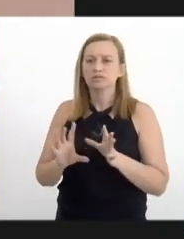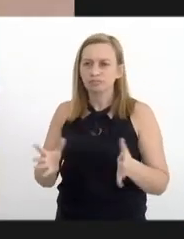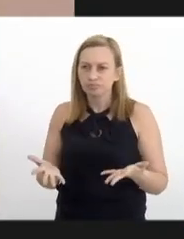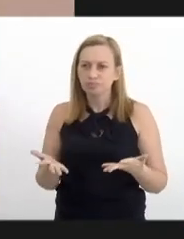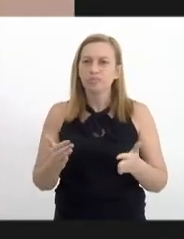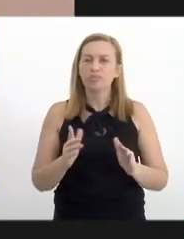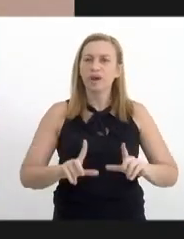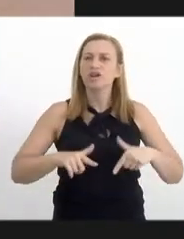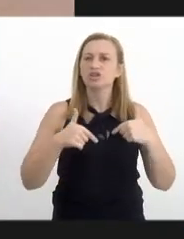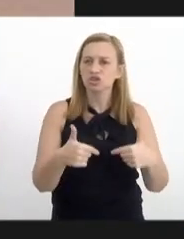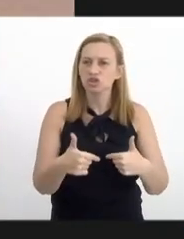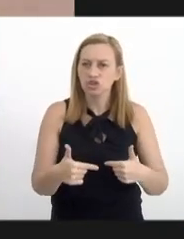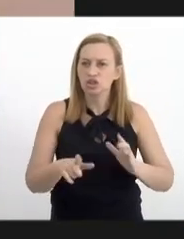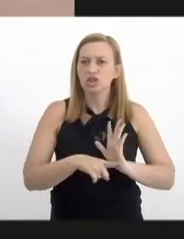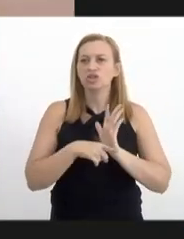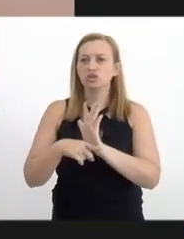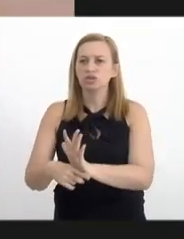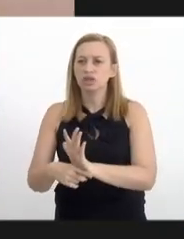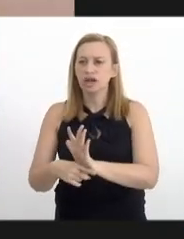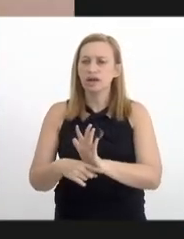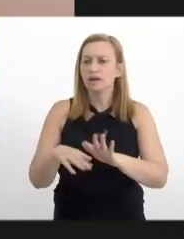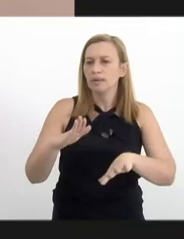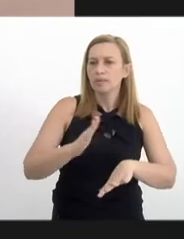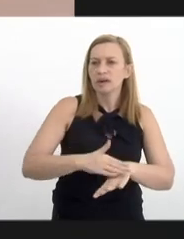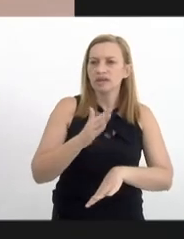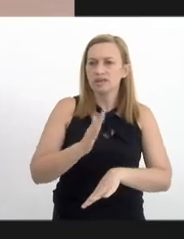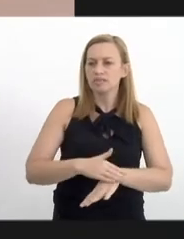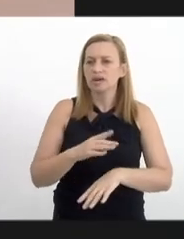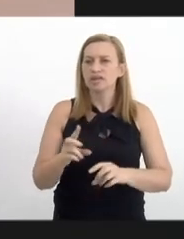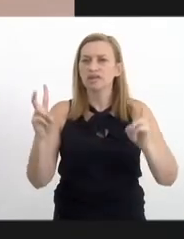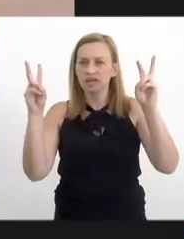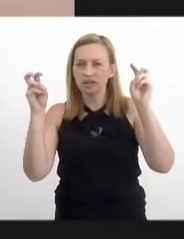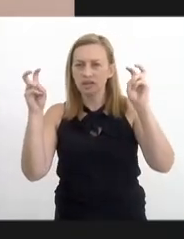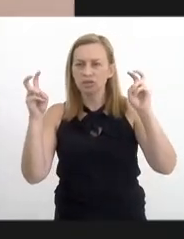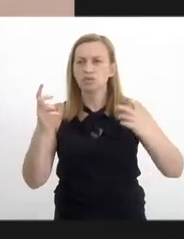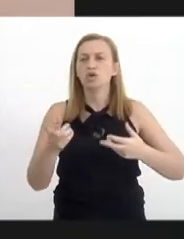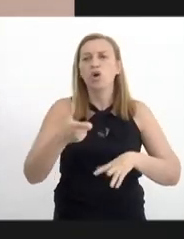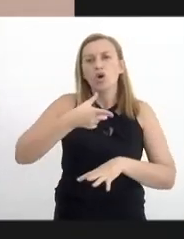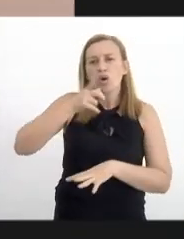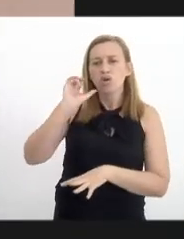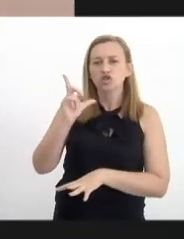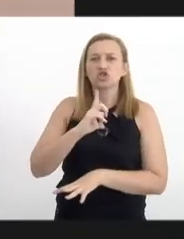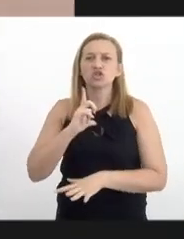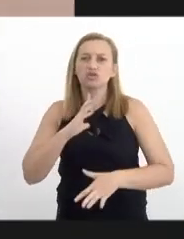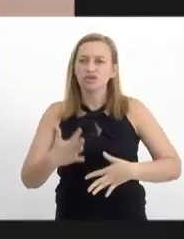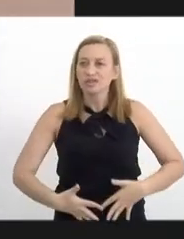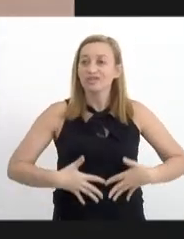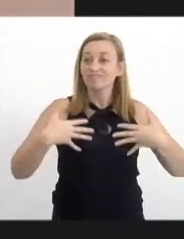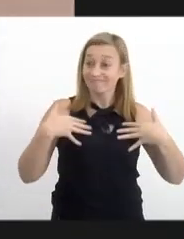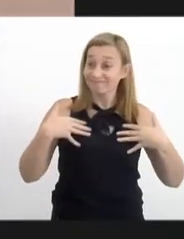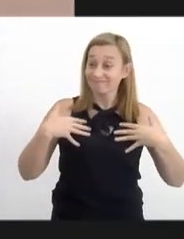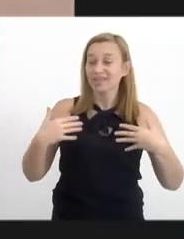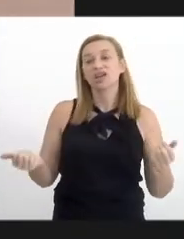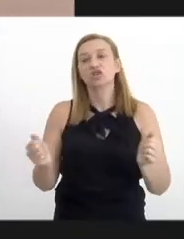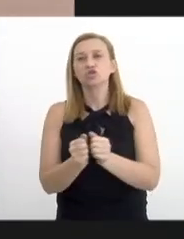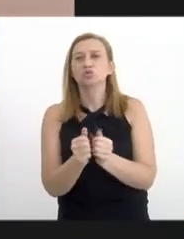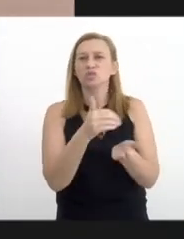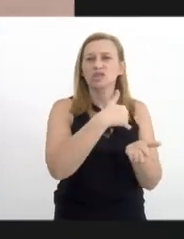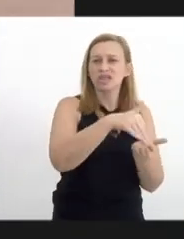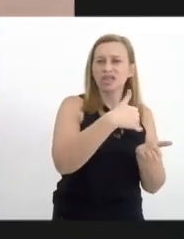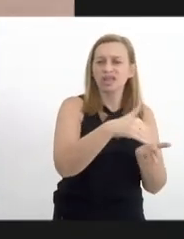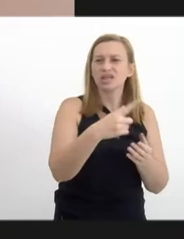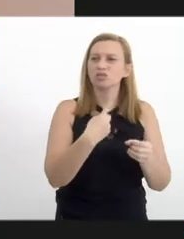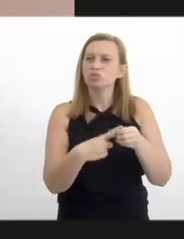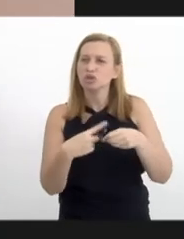para atuar e ajudar a mitigar essa situação. Ontem tivemos o prazer de estar com a Secretaria do